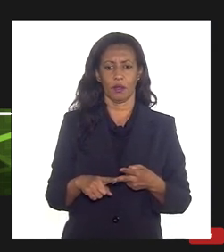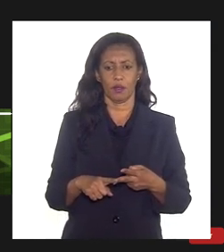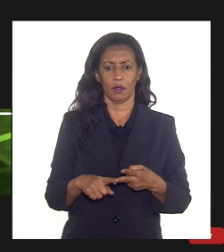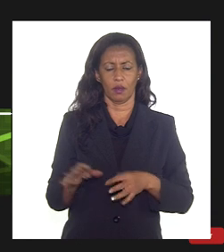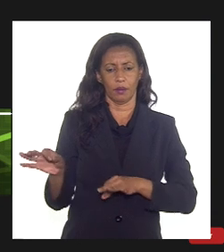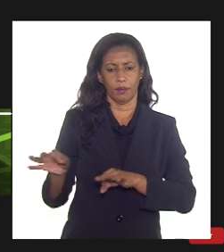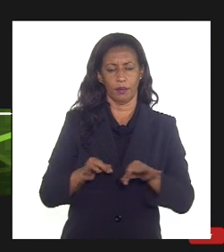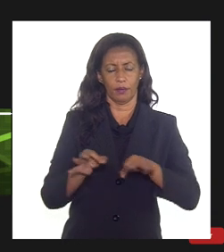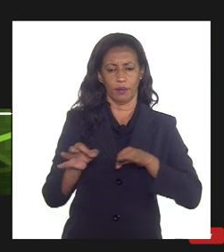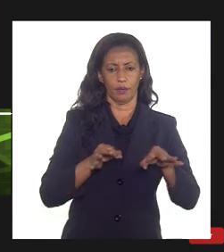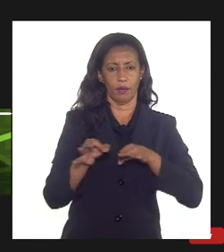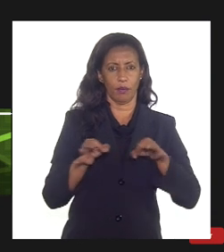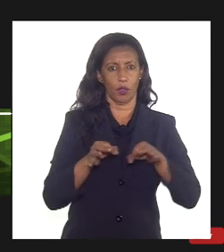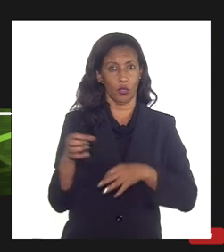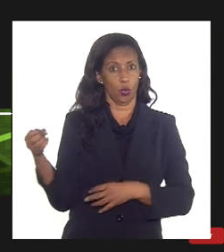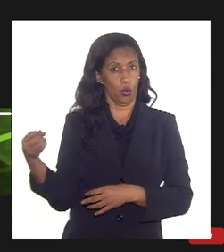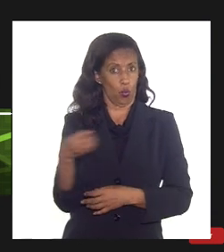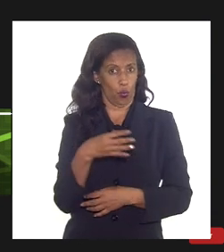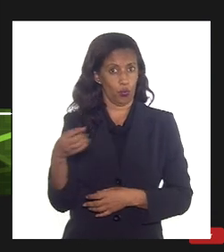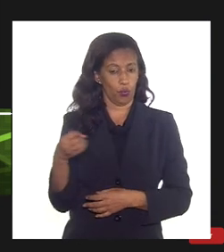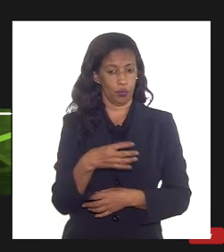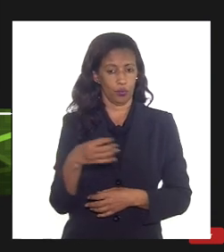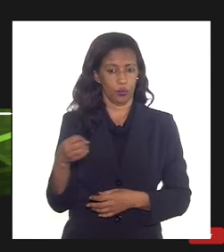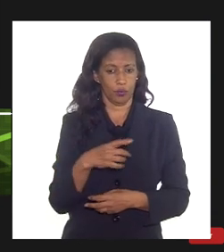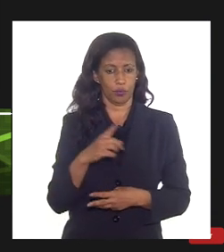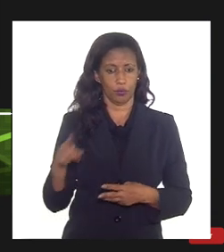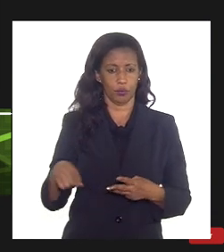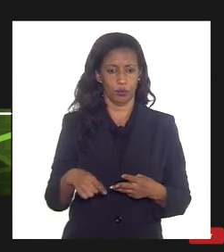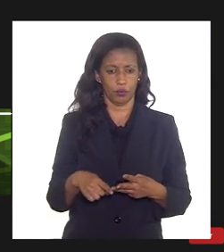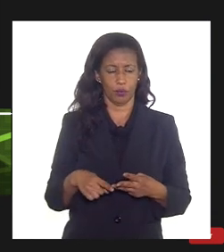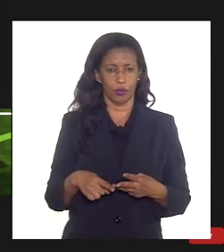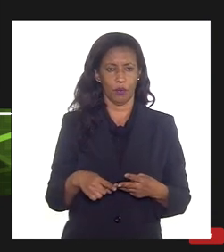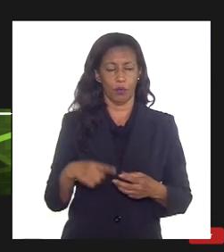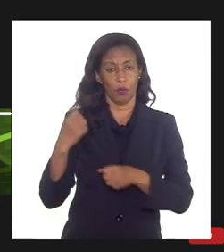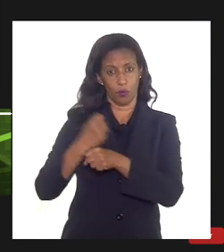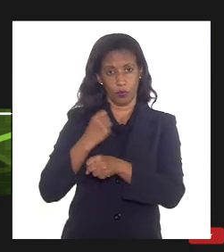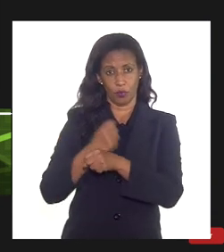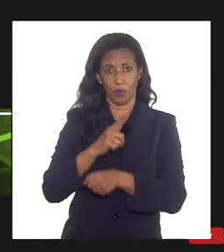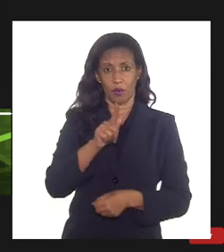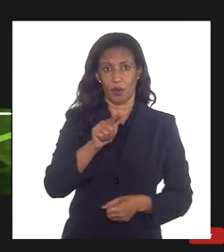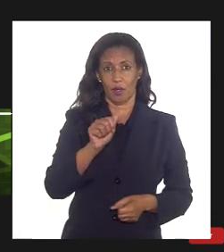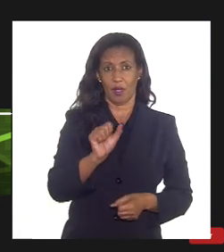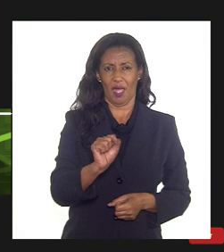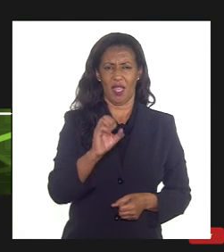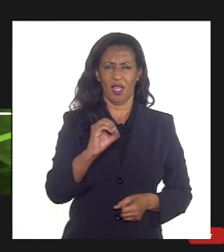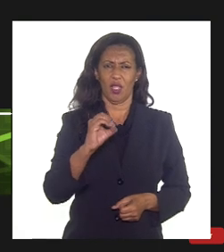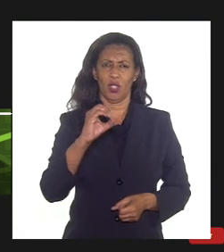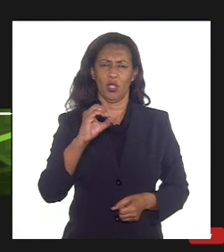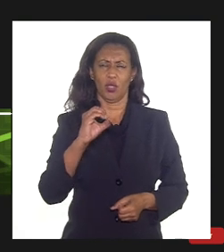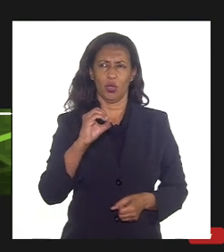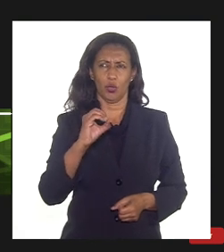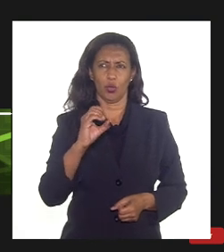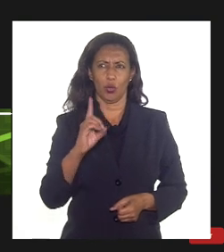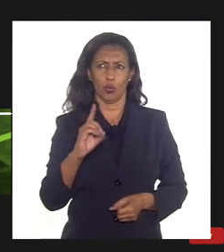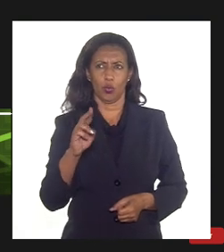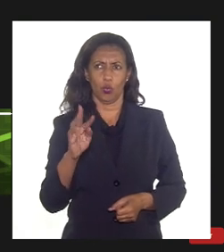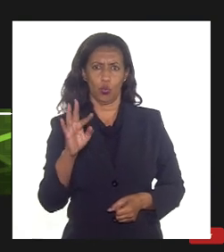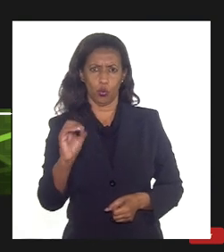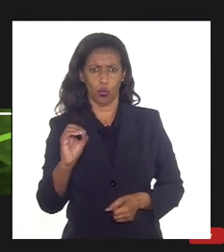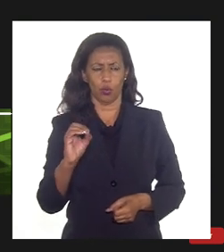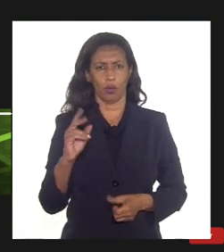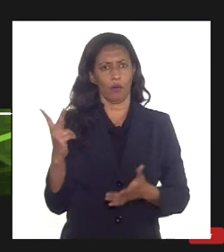no site e sobre obras de gasodutos que estejam previstos aqui no Rio de Janeiro